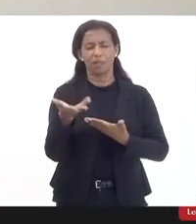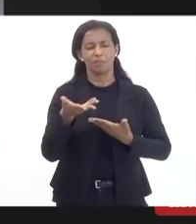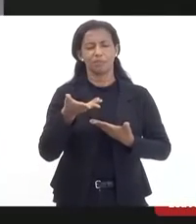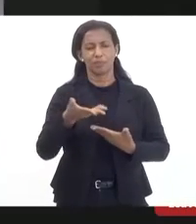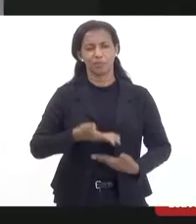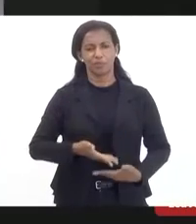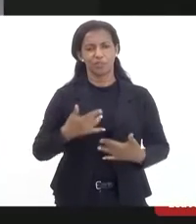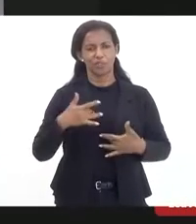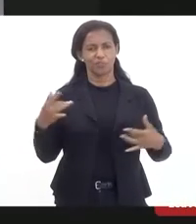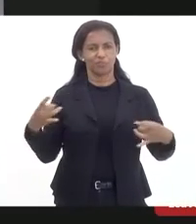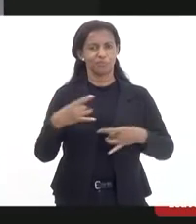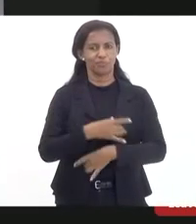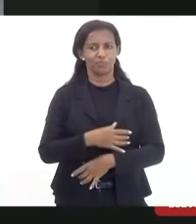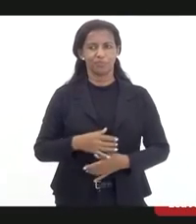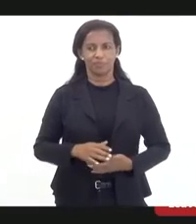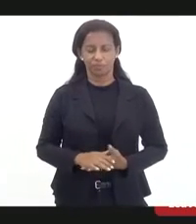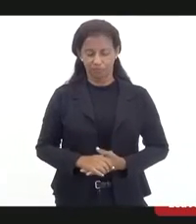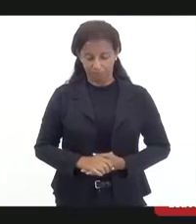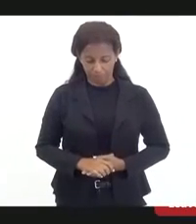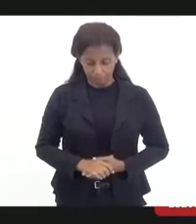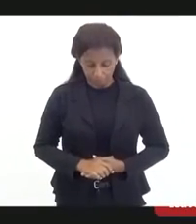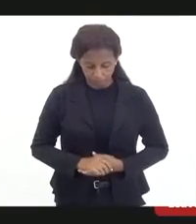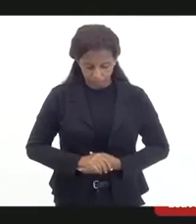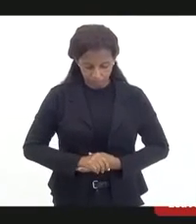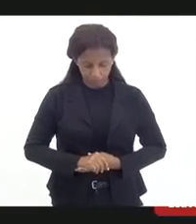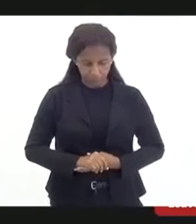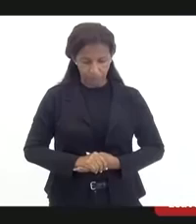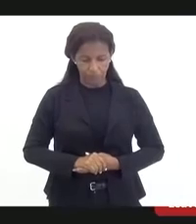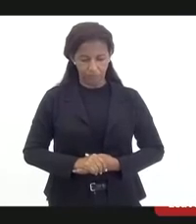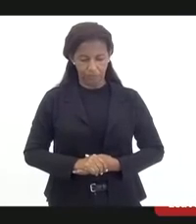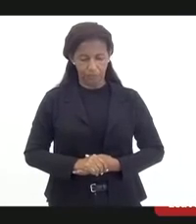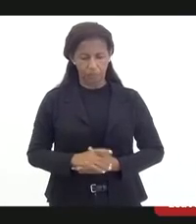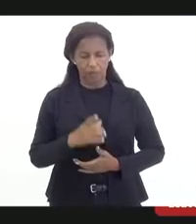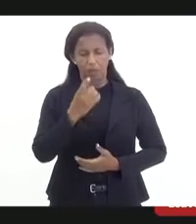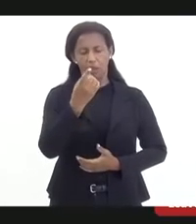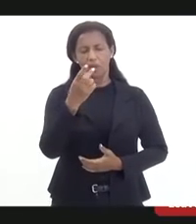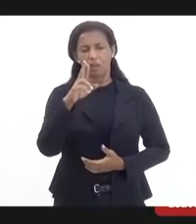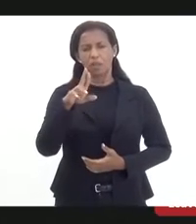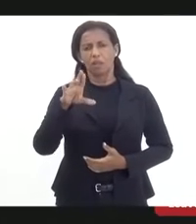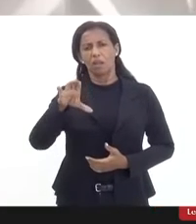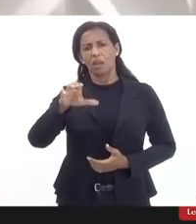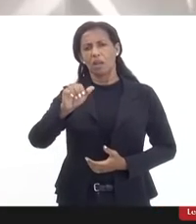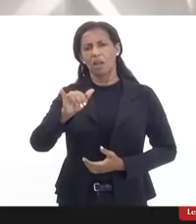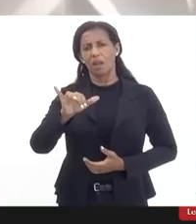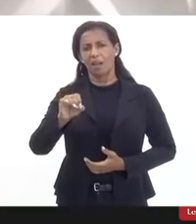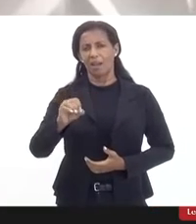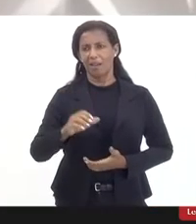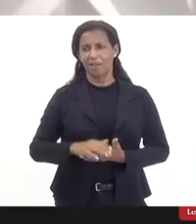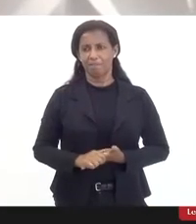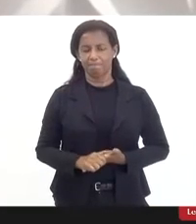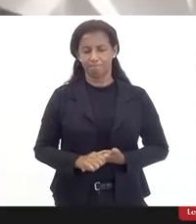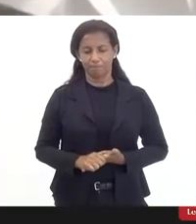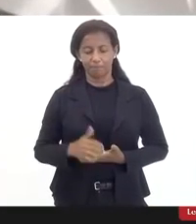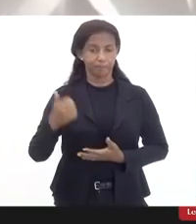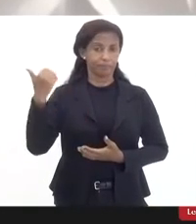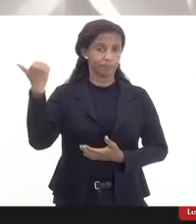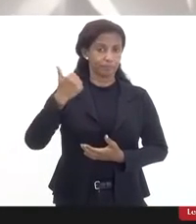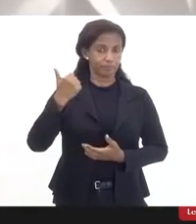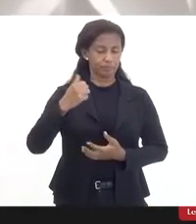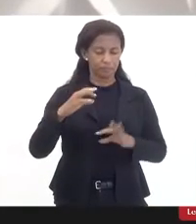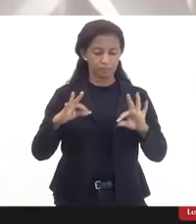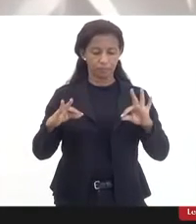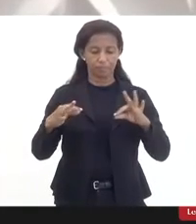estou à disposição. Doutor Caio, algumas considerações. Primeiro, nossa total solidariedade,